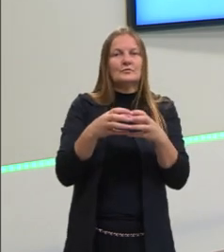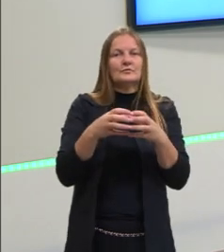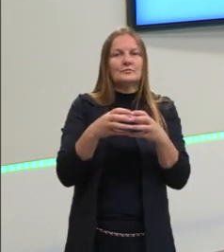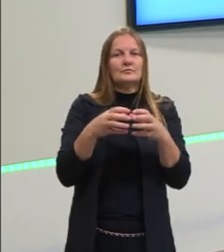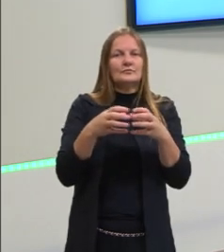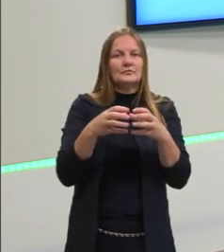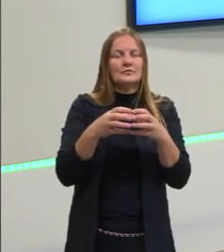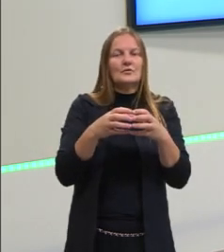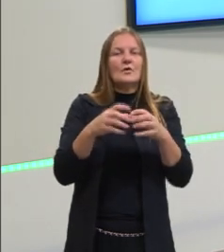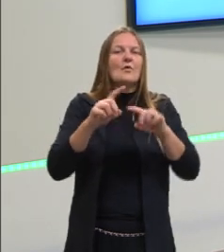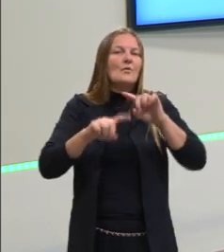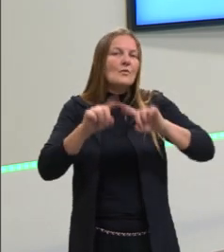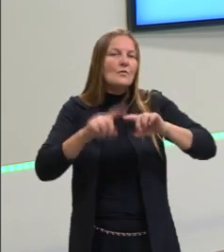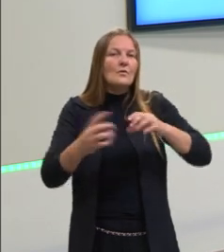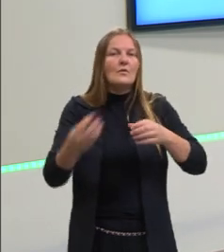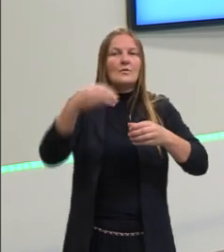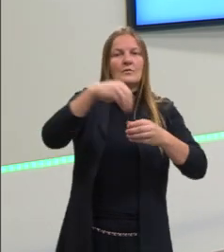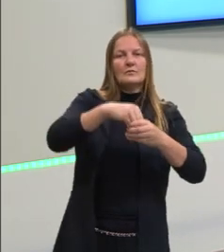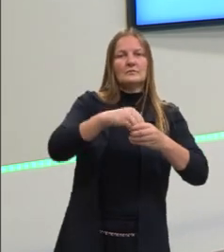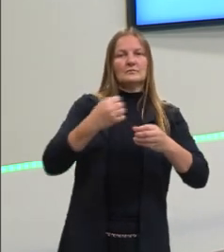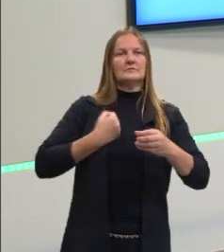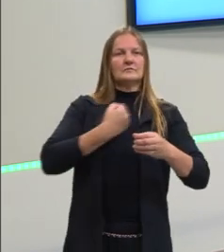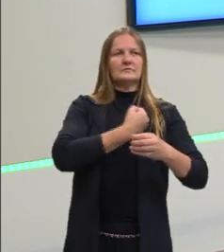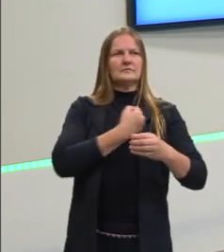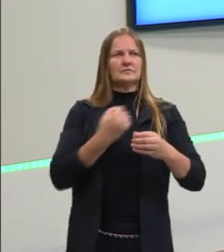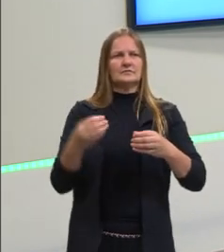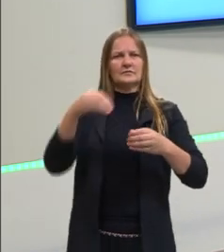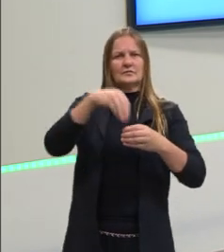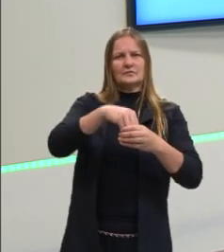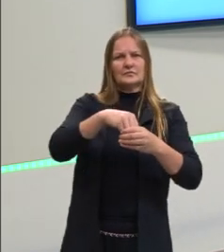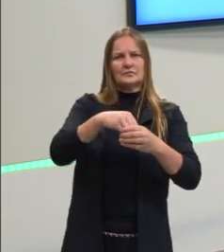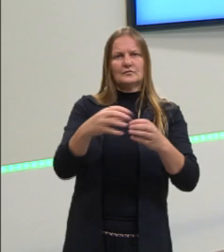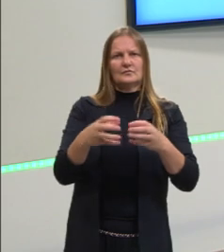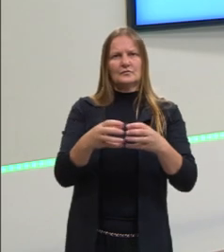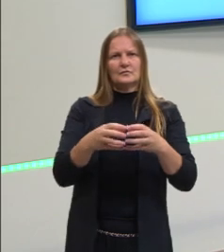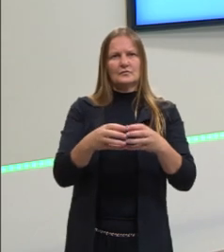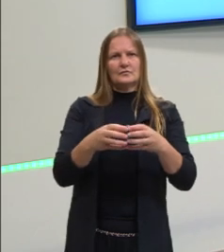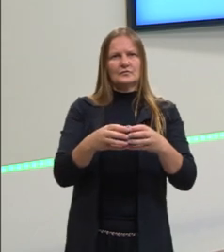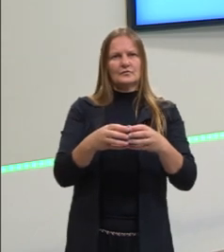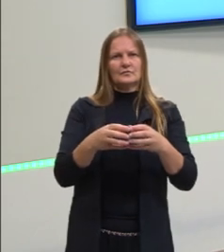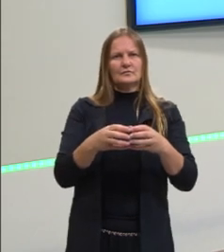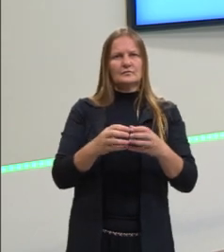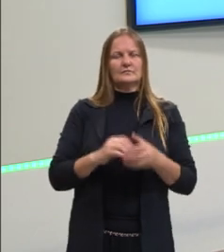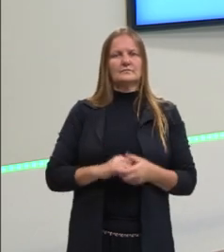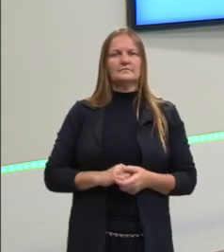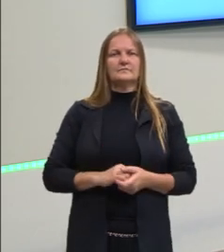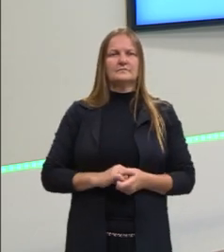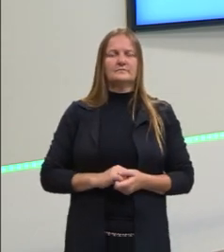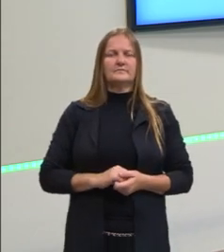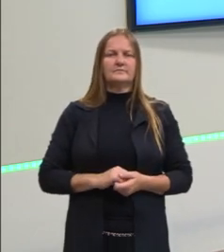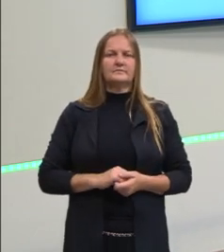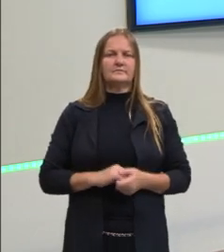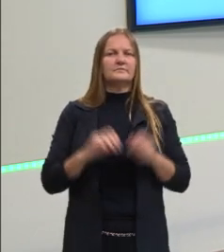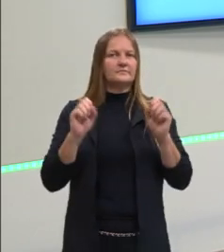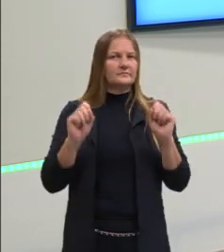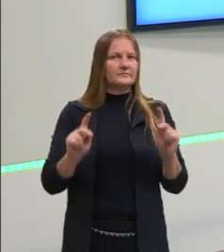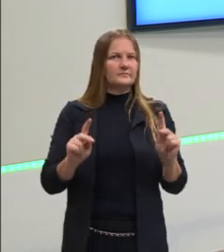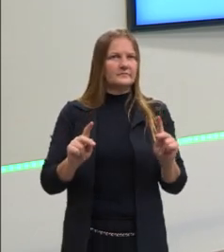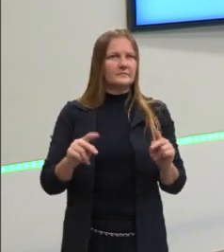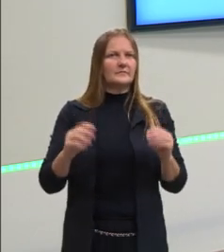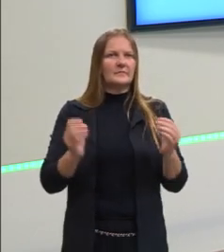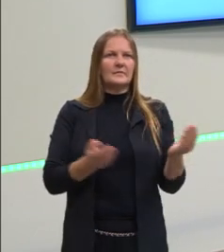elementos, então, numéricos, que correspondem, então, ao que constitui aquele conjunto. Beleza? Então,